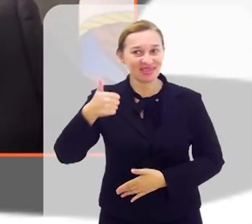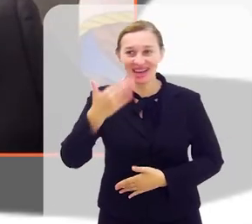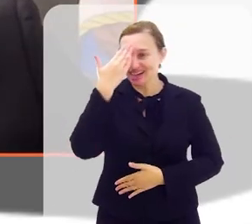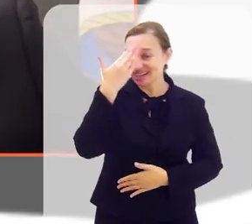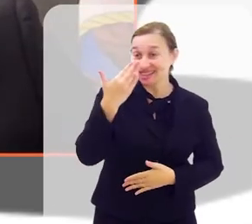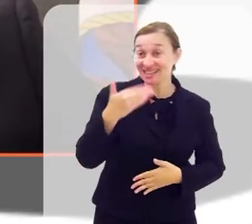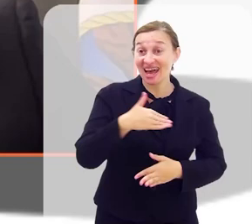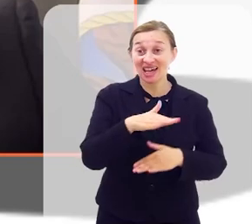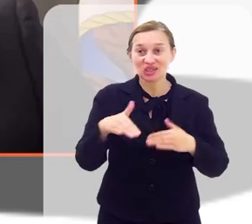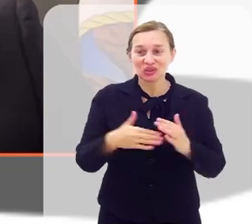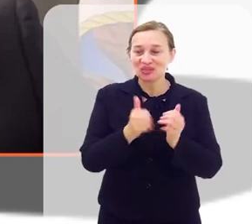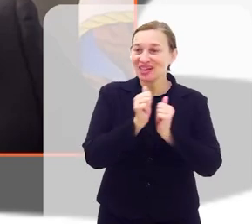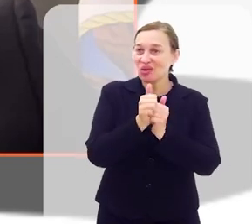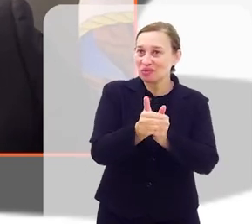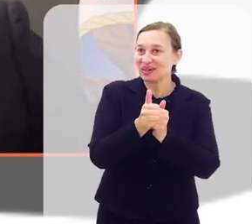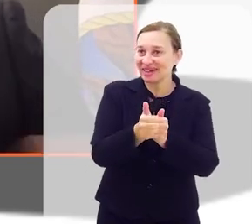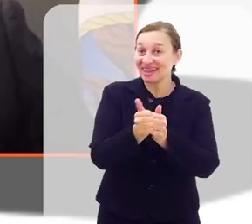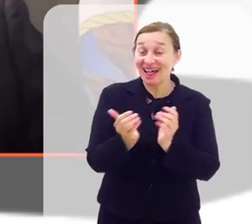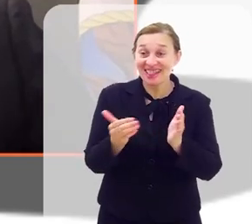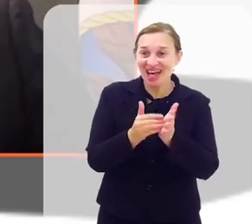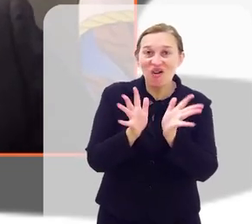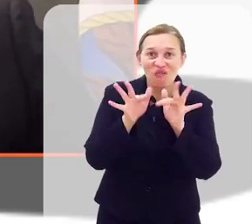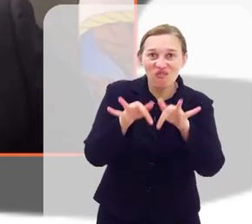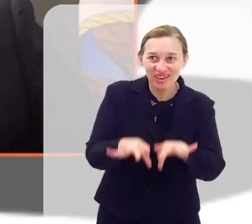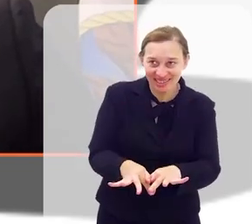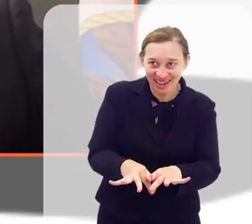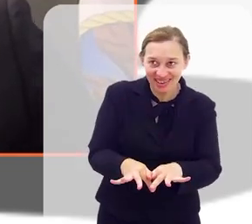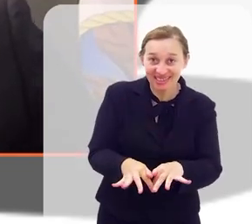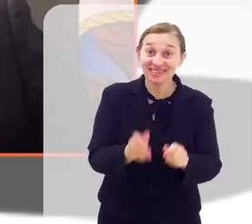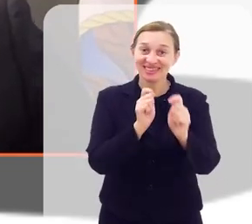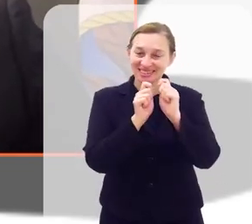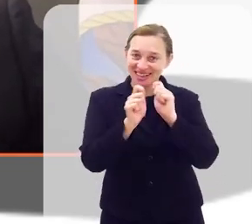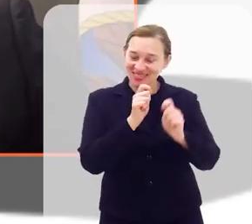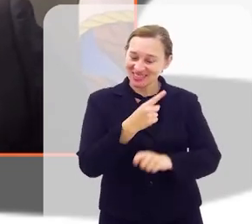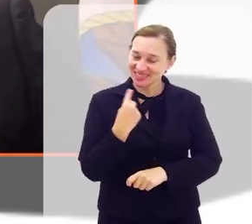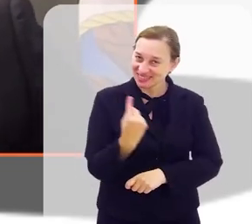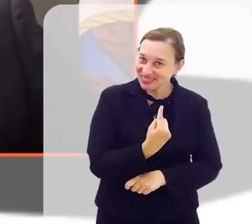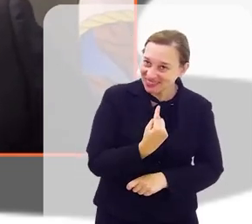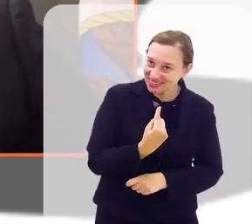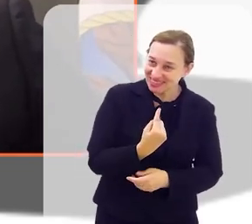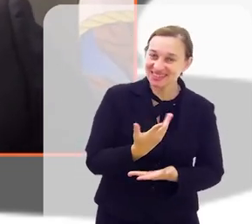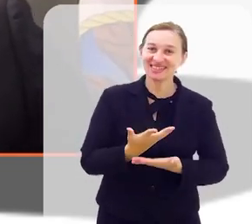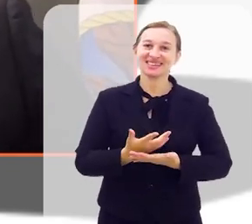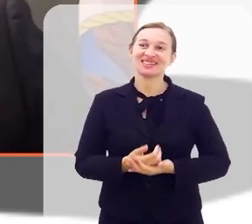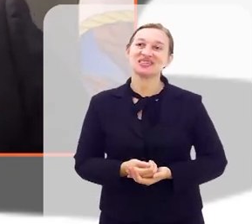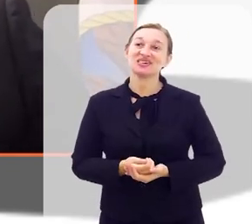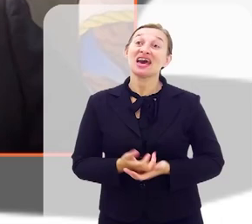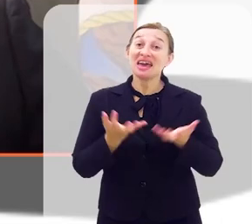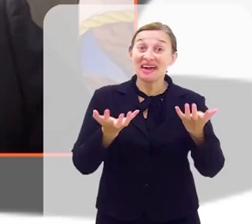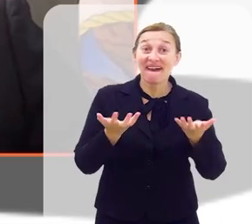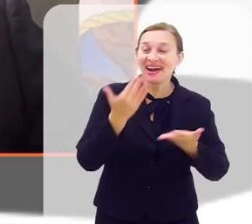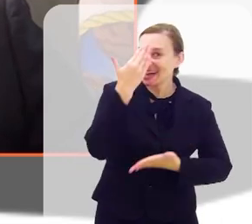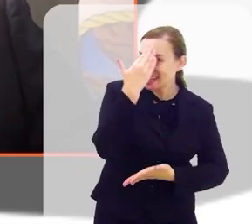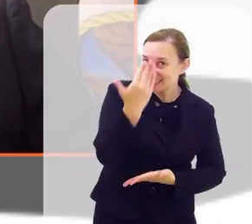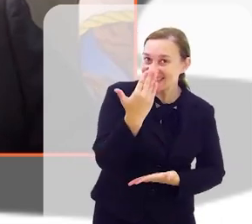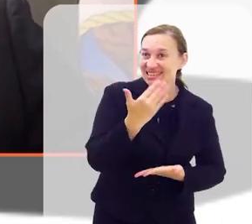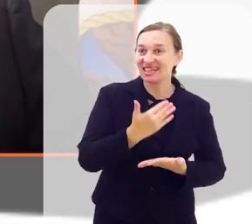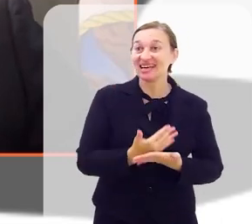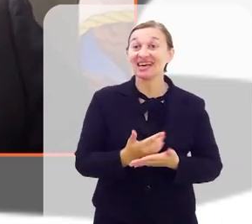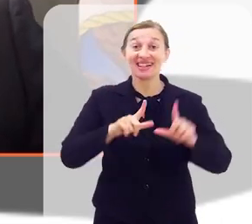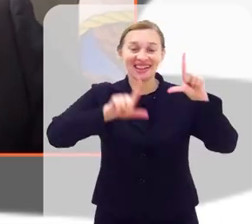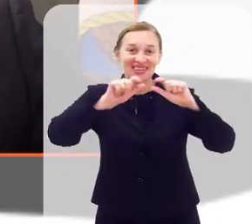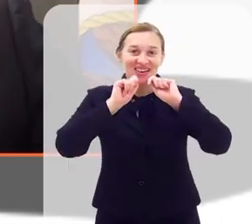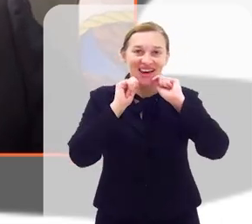agradecer a todos que acompanhou até o final dessa nossa entrevista, dessa nossa participação. Quero agradecer